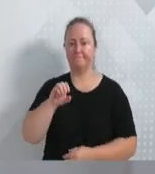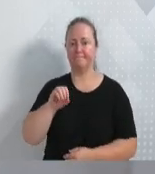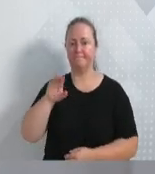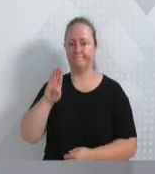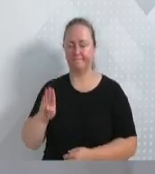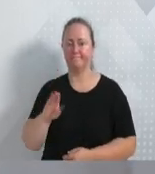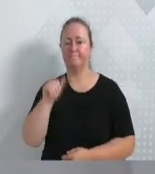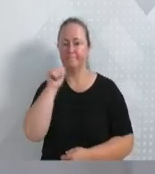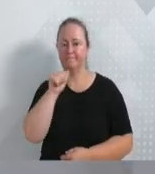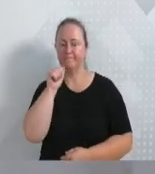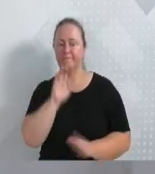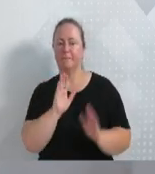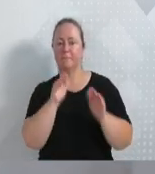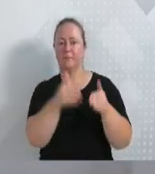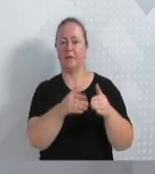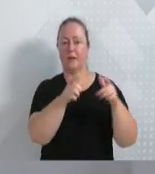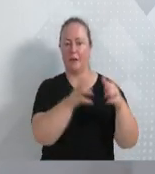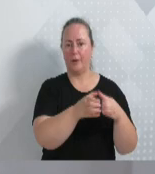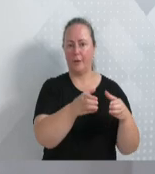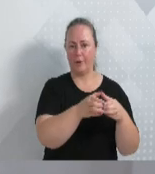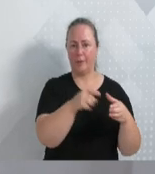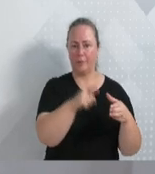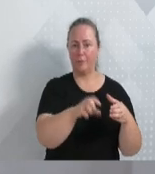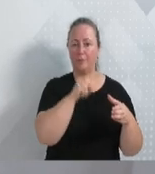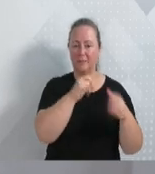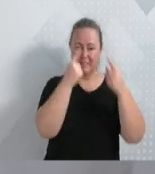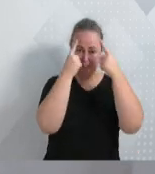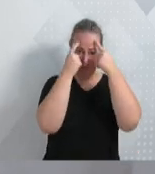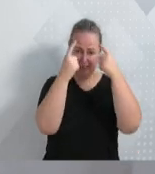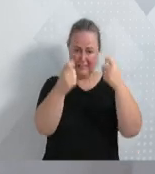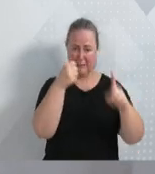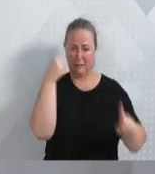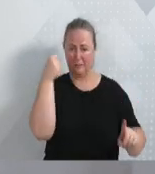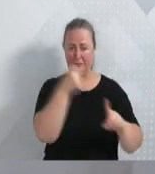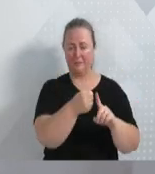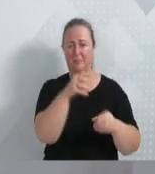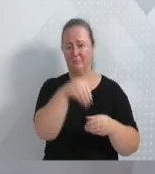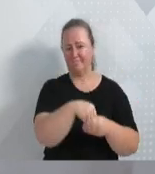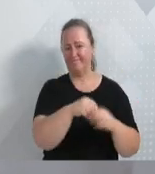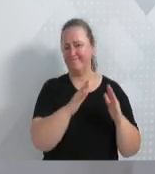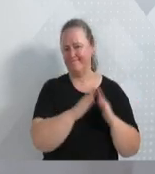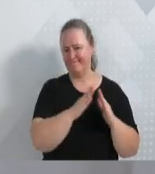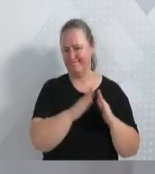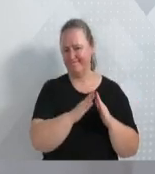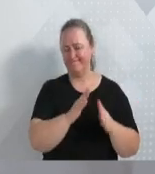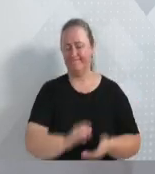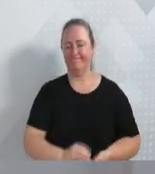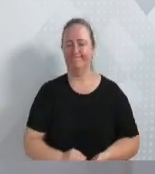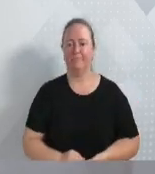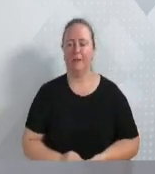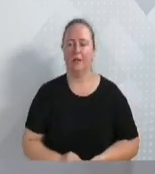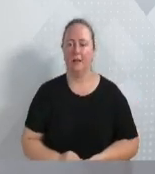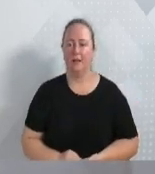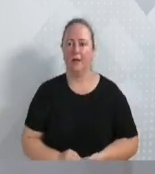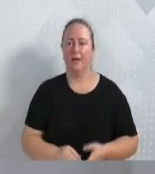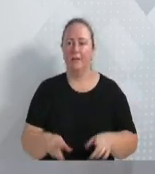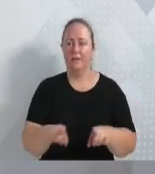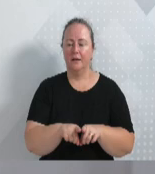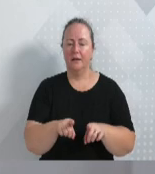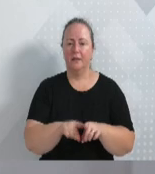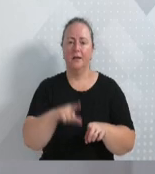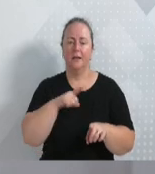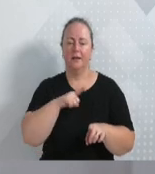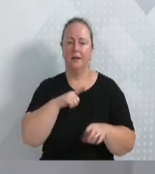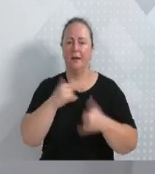atendimento direcionado para mulheres vítimas de violência doméstica. Além de tudo o que eu falei aqui, haverá brinquedos